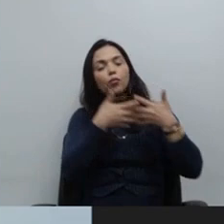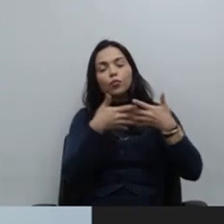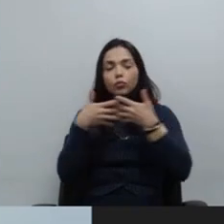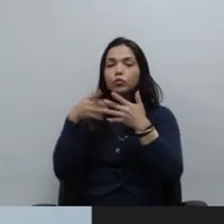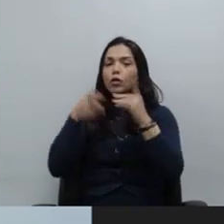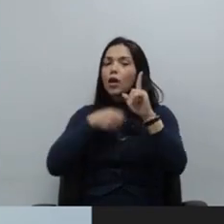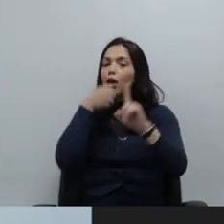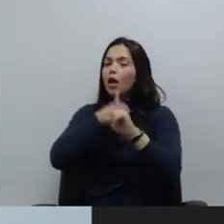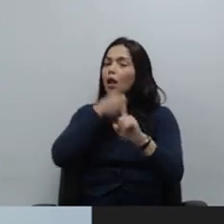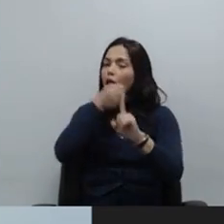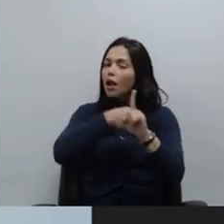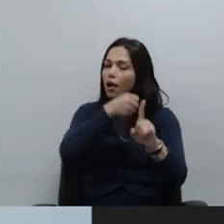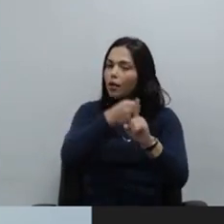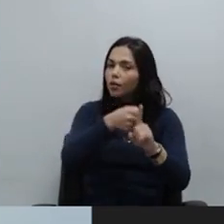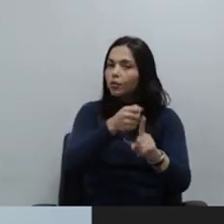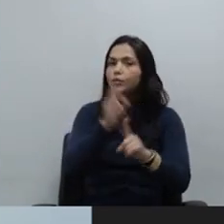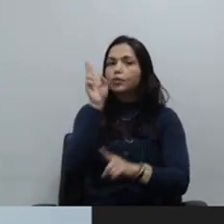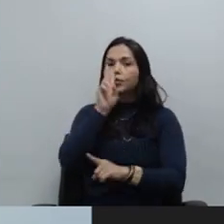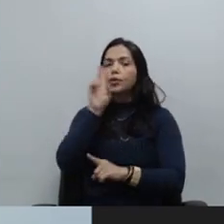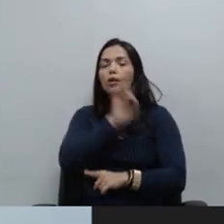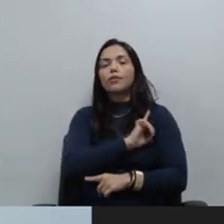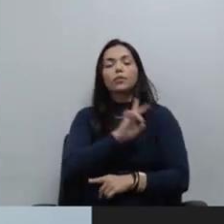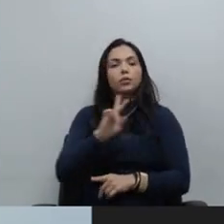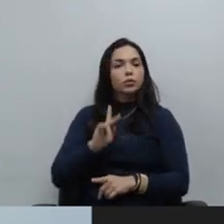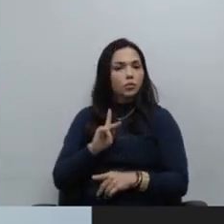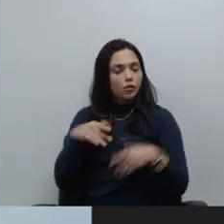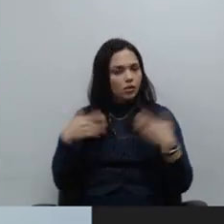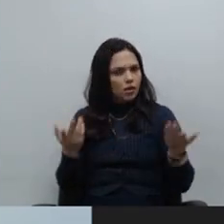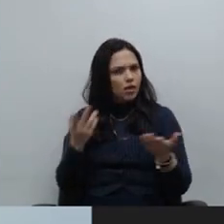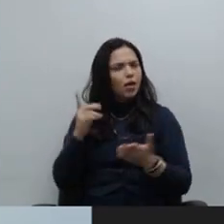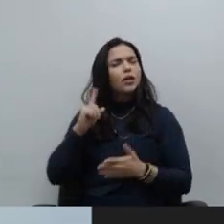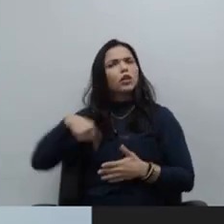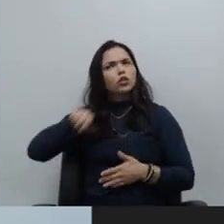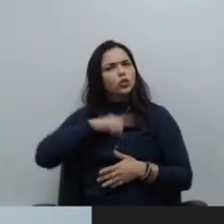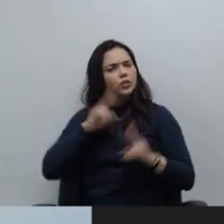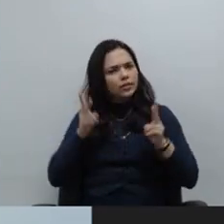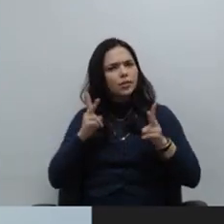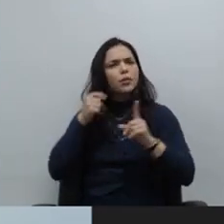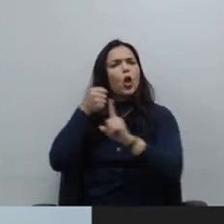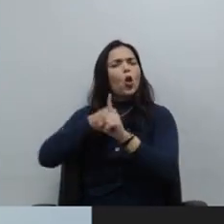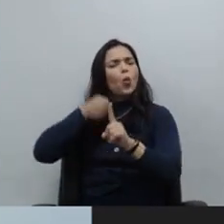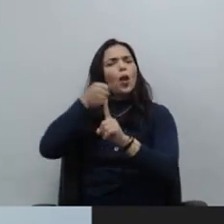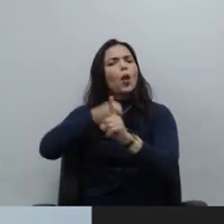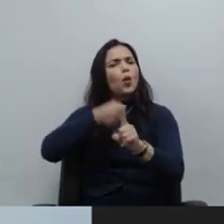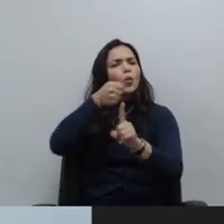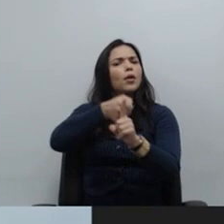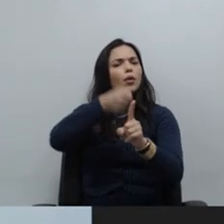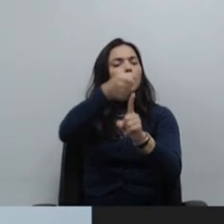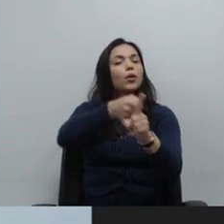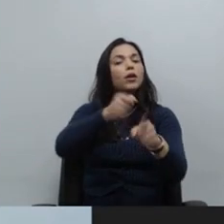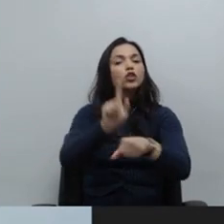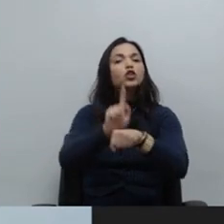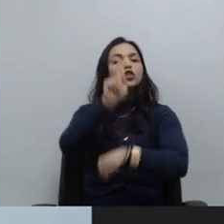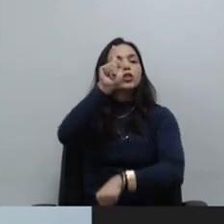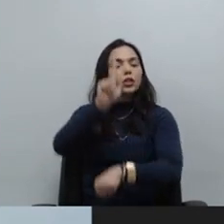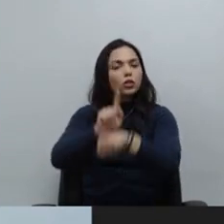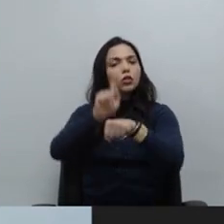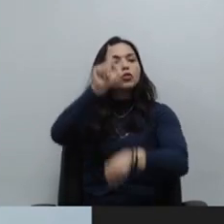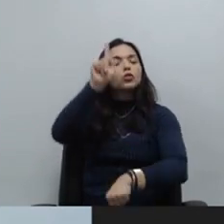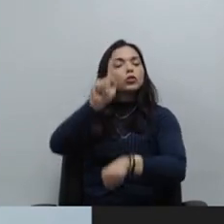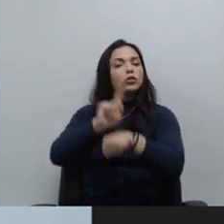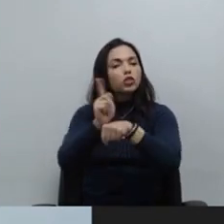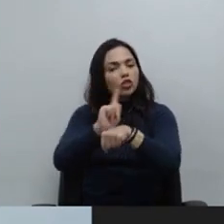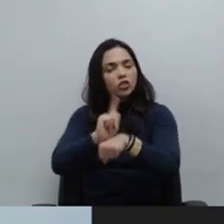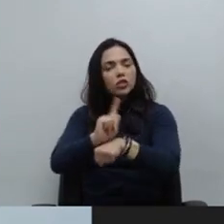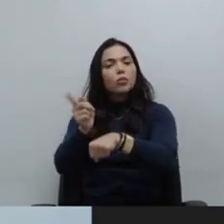Eu até gostaria que fosse diferente, que se a gente não tivesse que lutar historicamente contra todas as gestões da instituição para defender os direitos dos